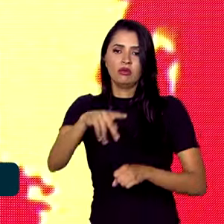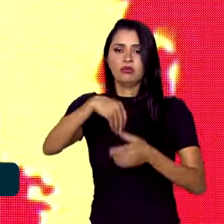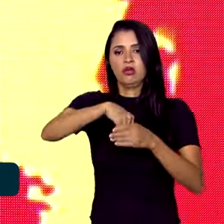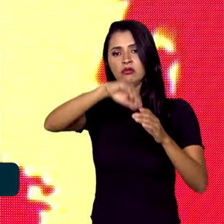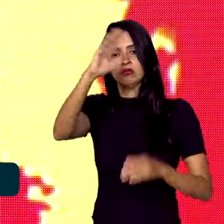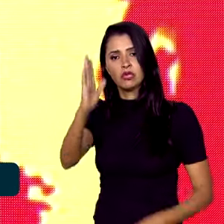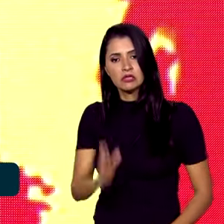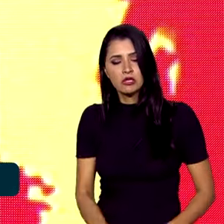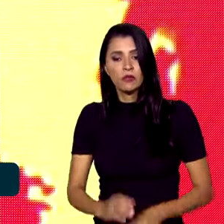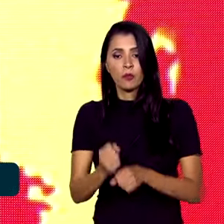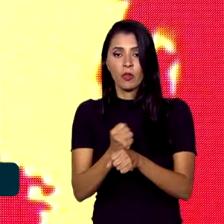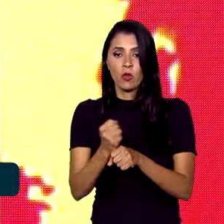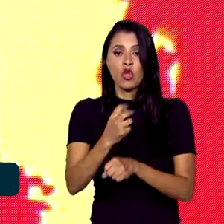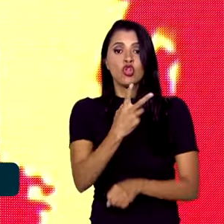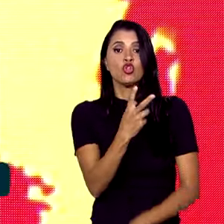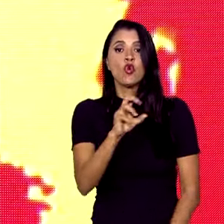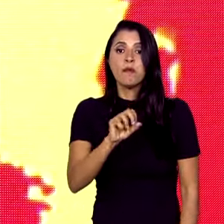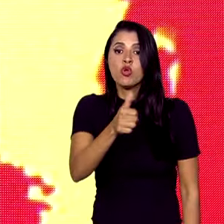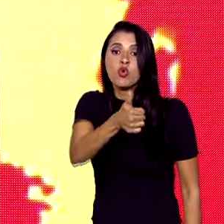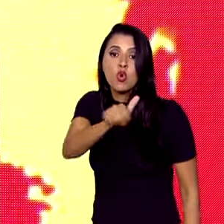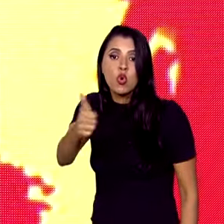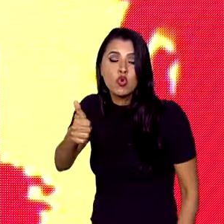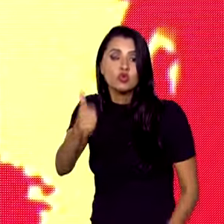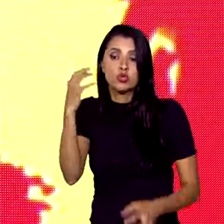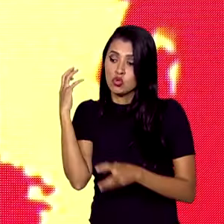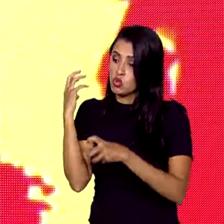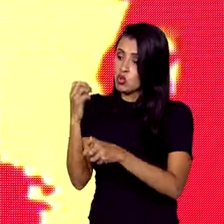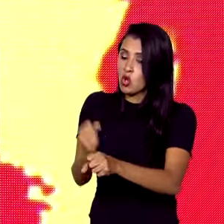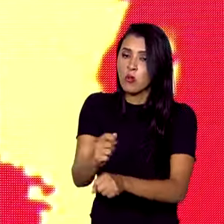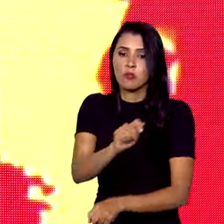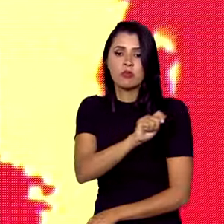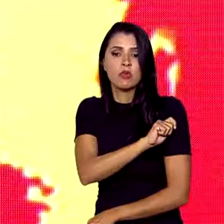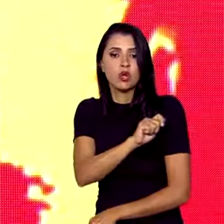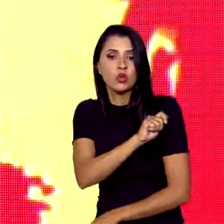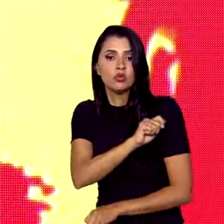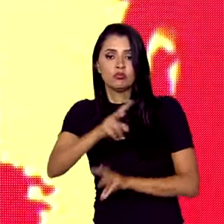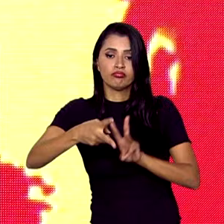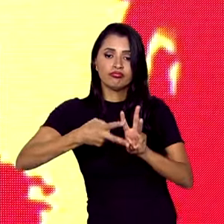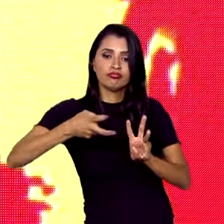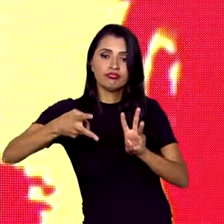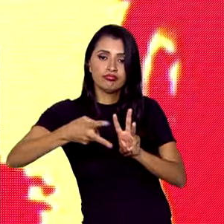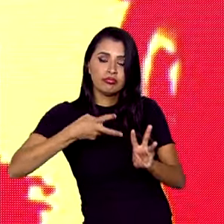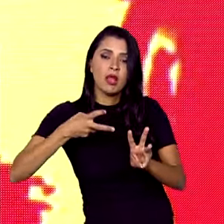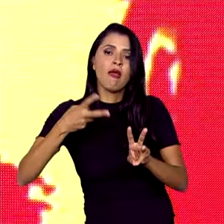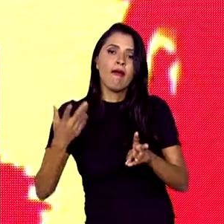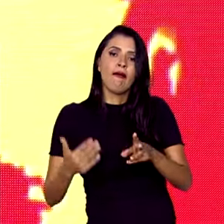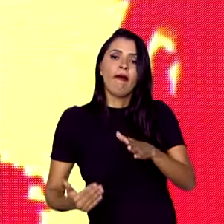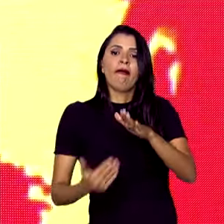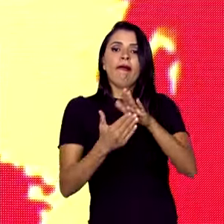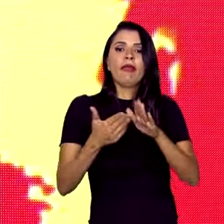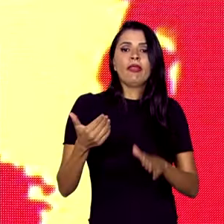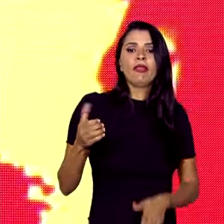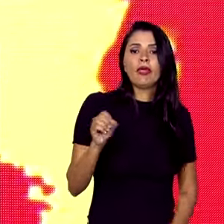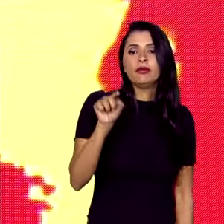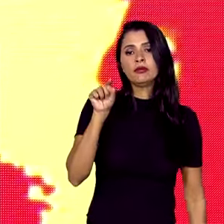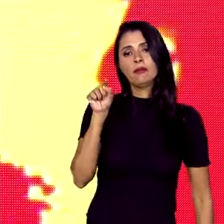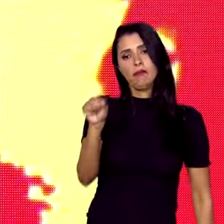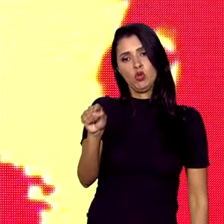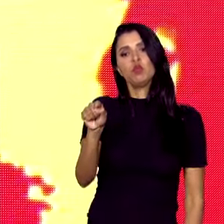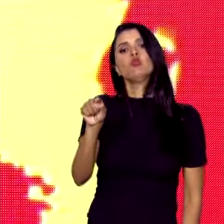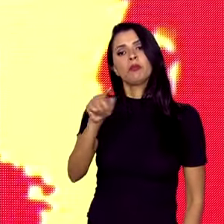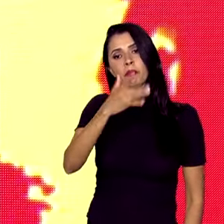2011, o total de alunos indígenas não chegava a 10 mil